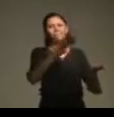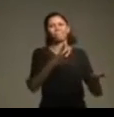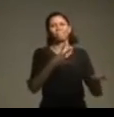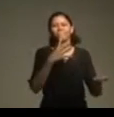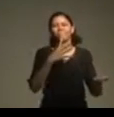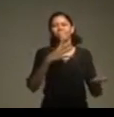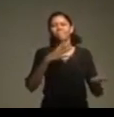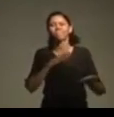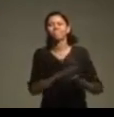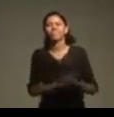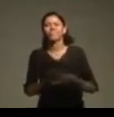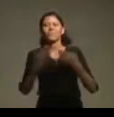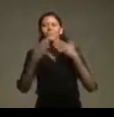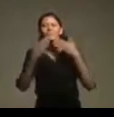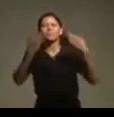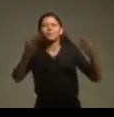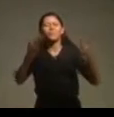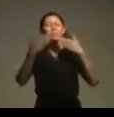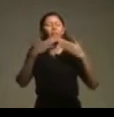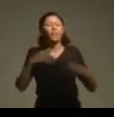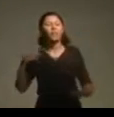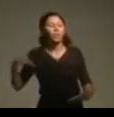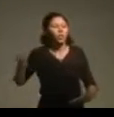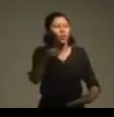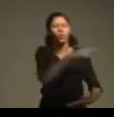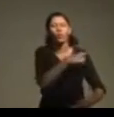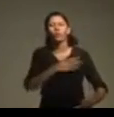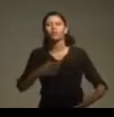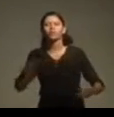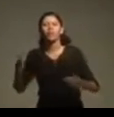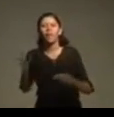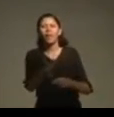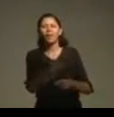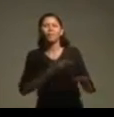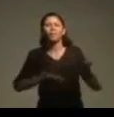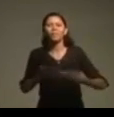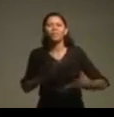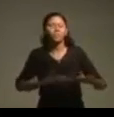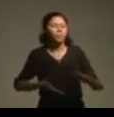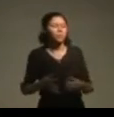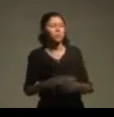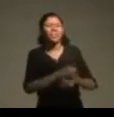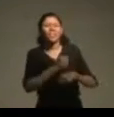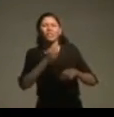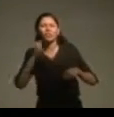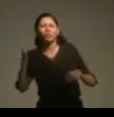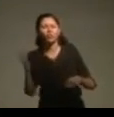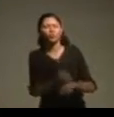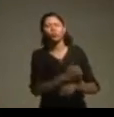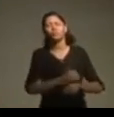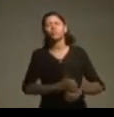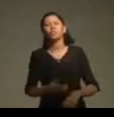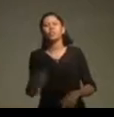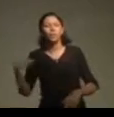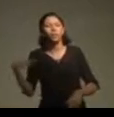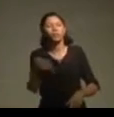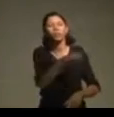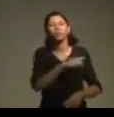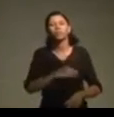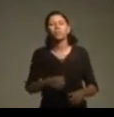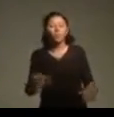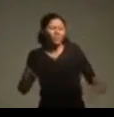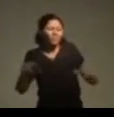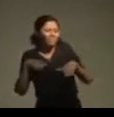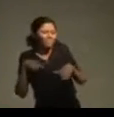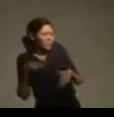saiba aproveitar as oportunidades que estão à nossa frente. Que a gente consiga trabalhar os nossos corações